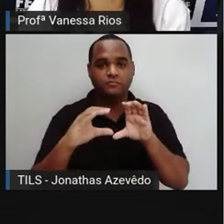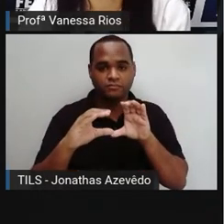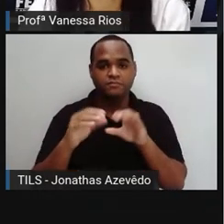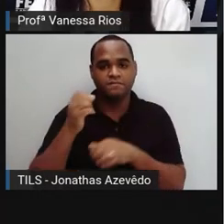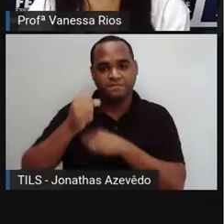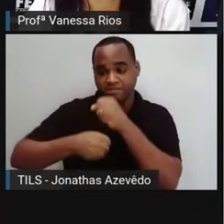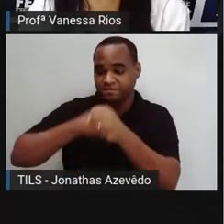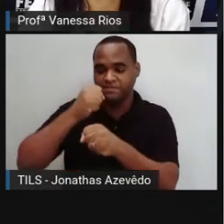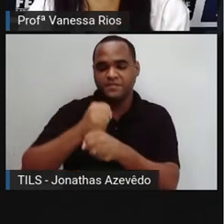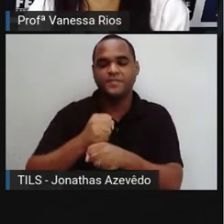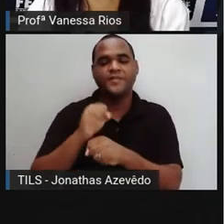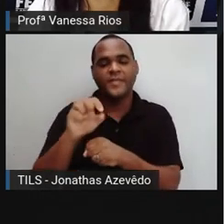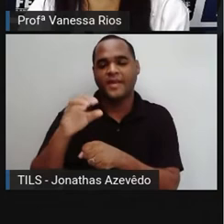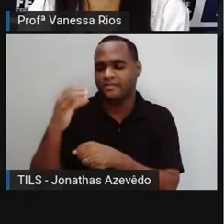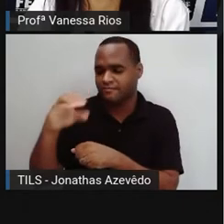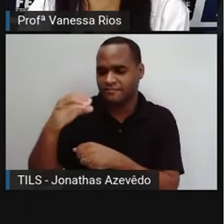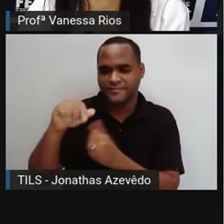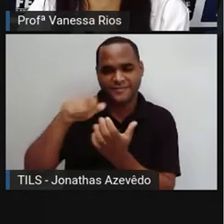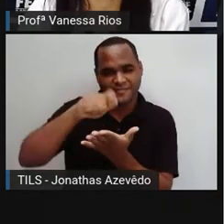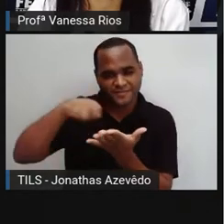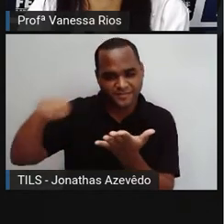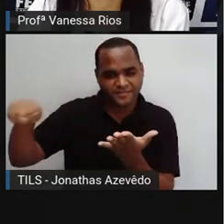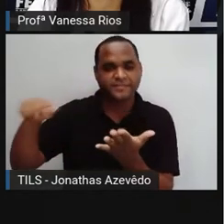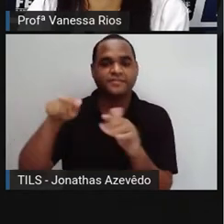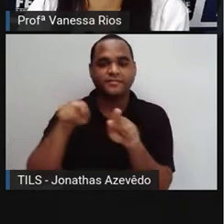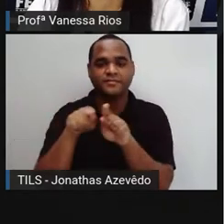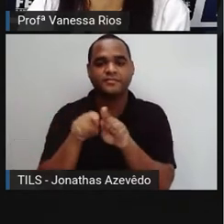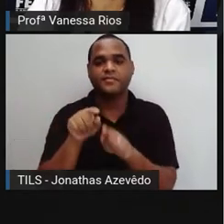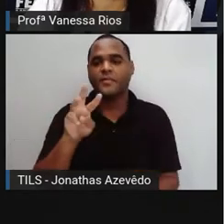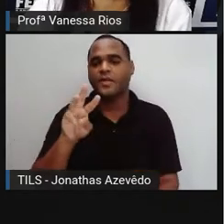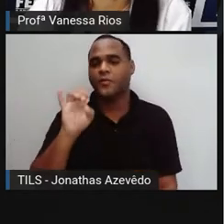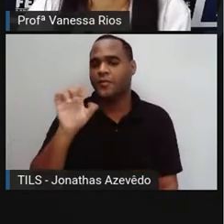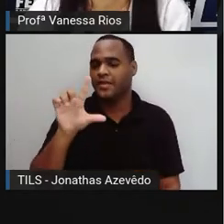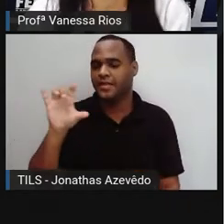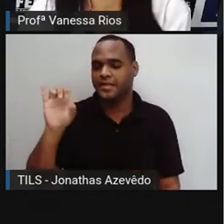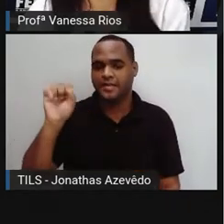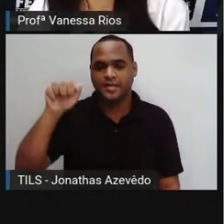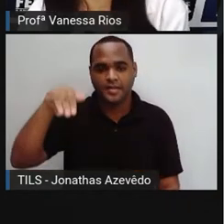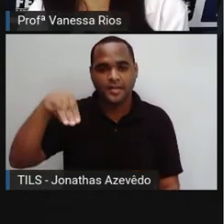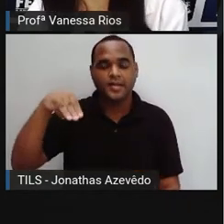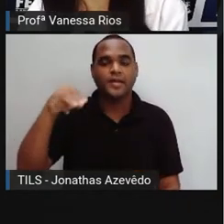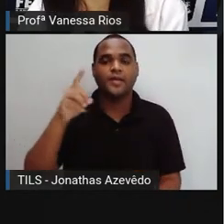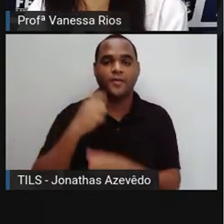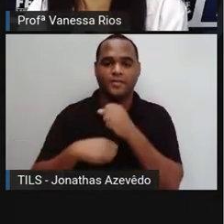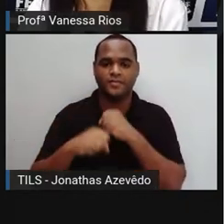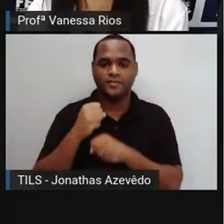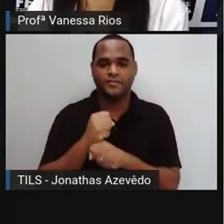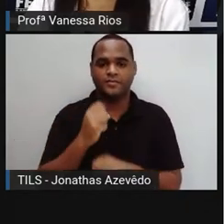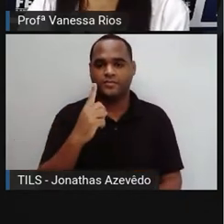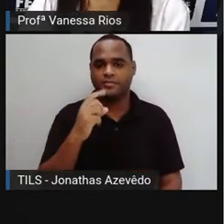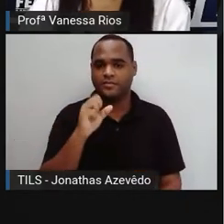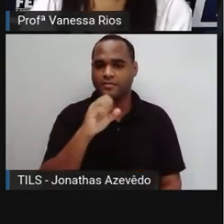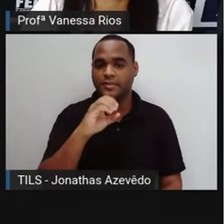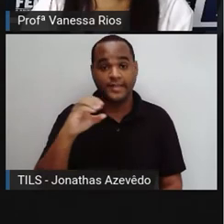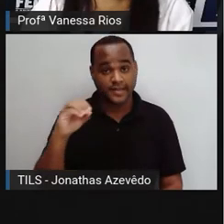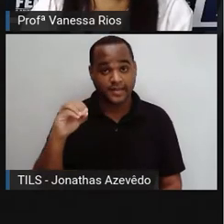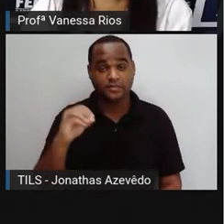escritor e cientista inglês William Henry Fox Talbot, que nasceu em 1800 e morreu em